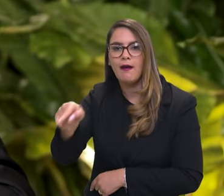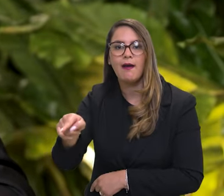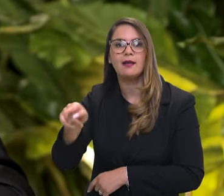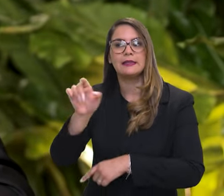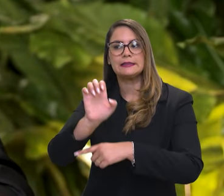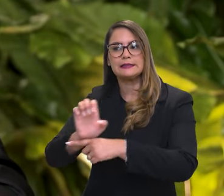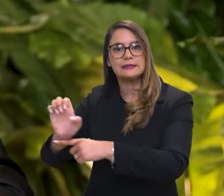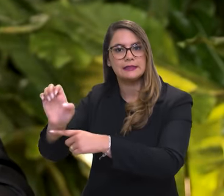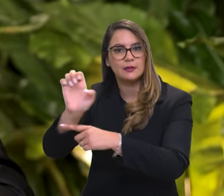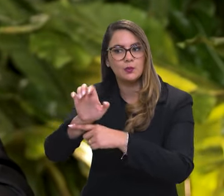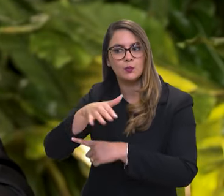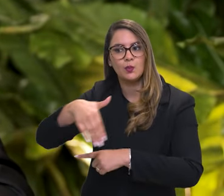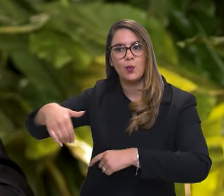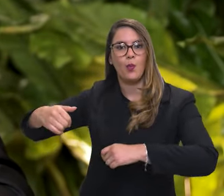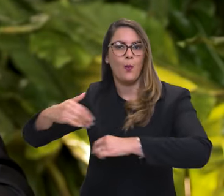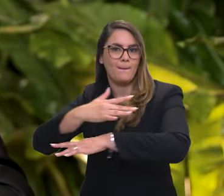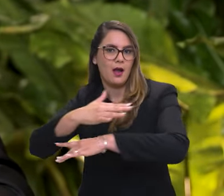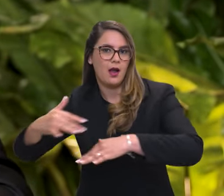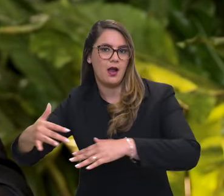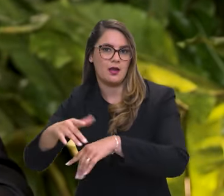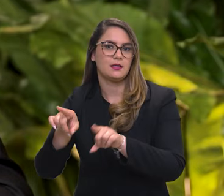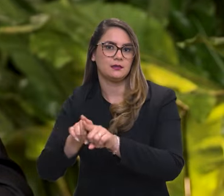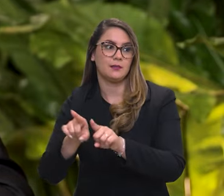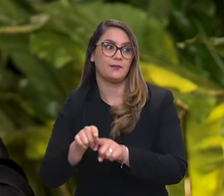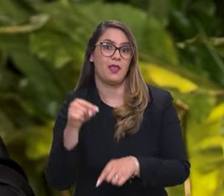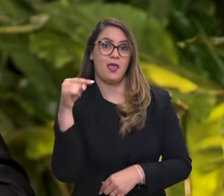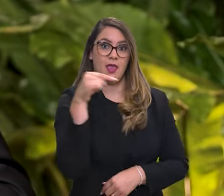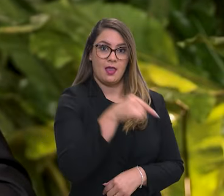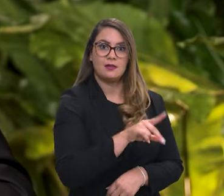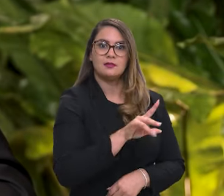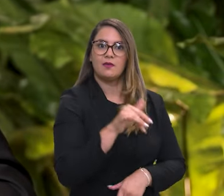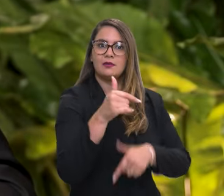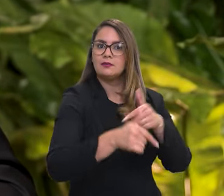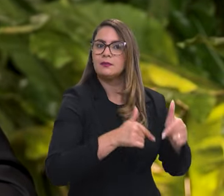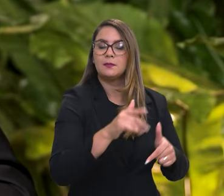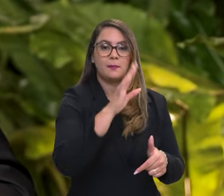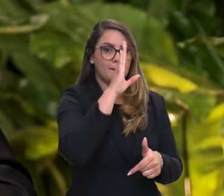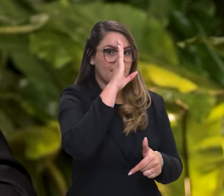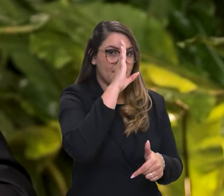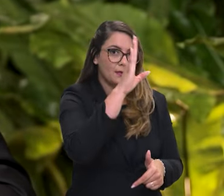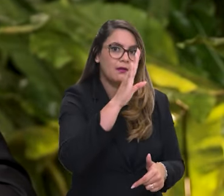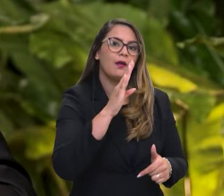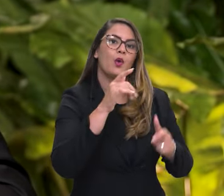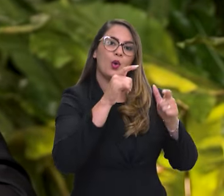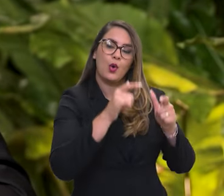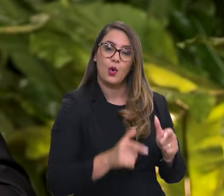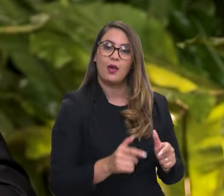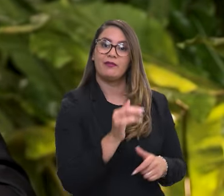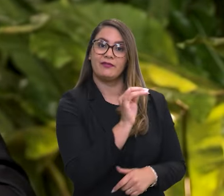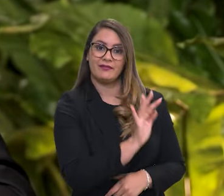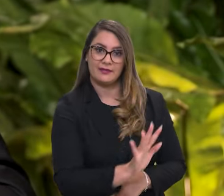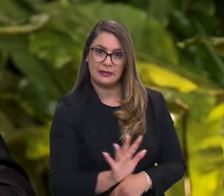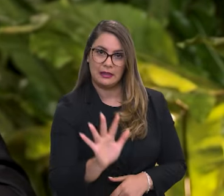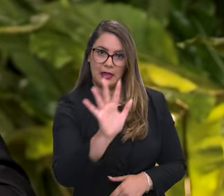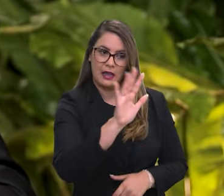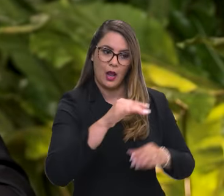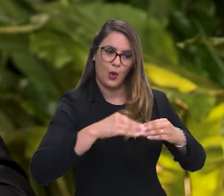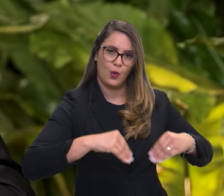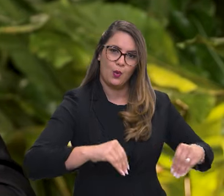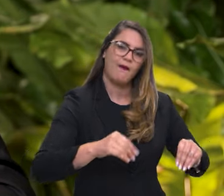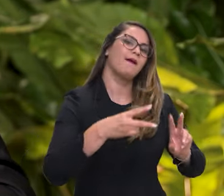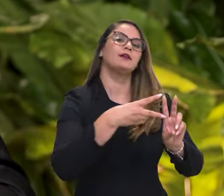urbanas. Os brigadistas vão trabalhar preferencialmente nas áreas federais, como terras indígenas, unidades de